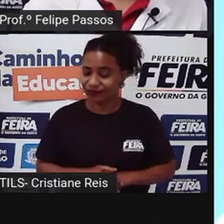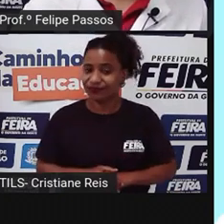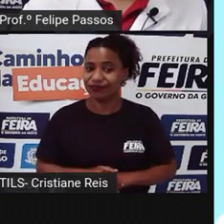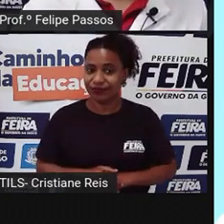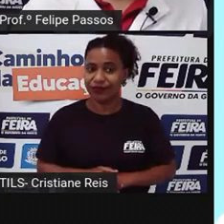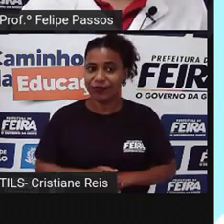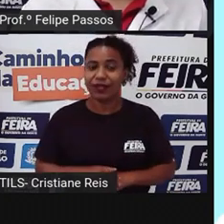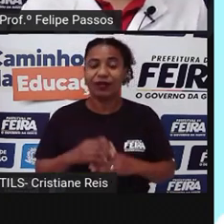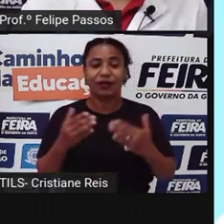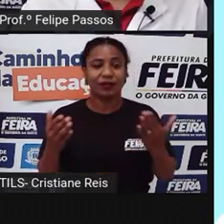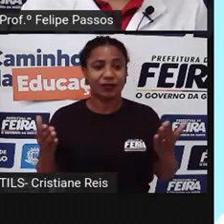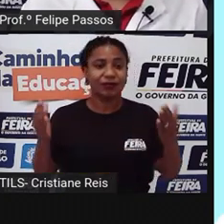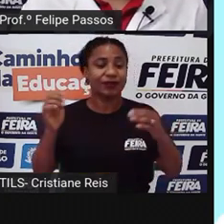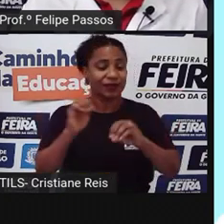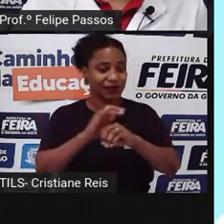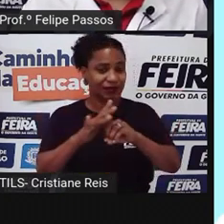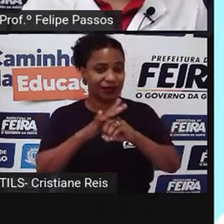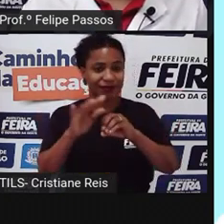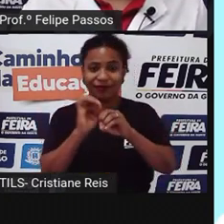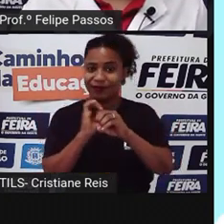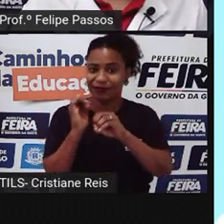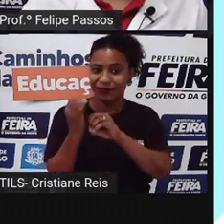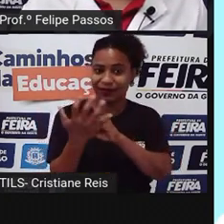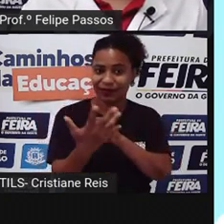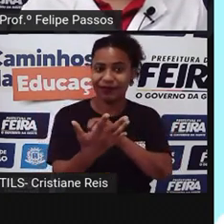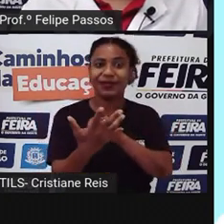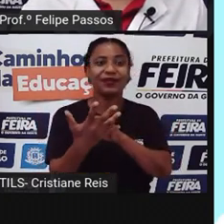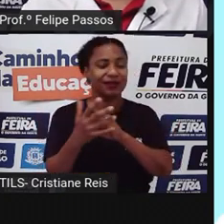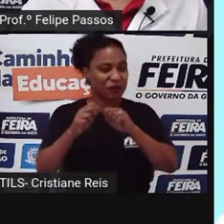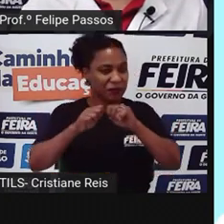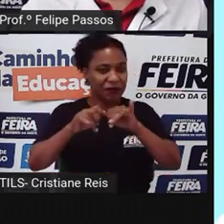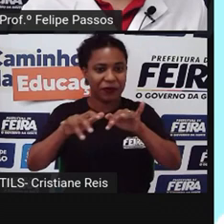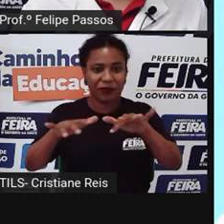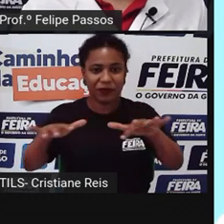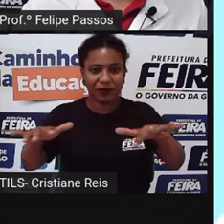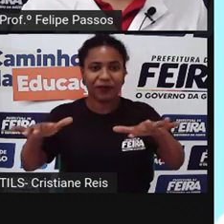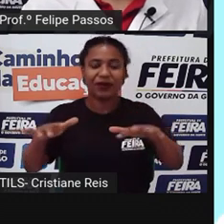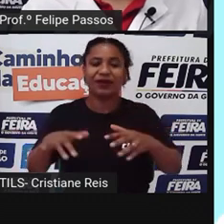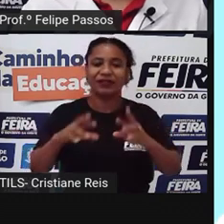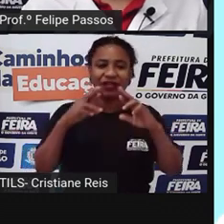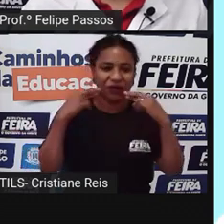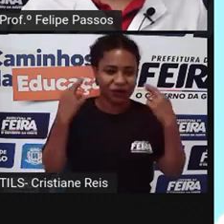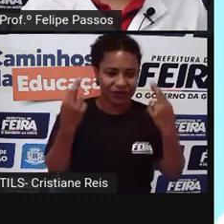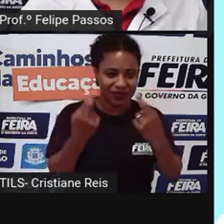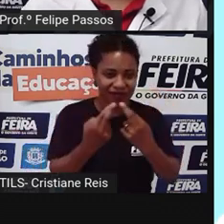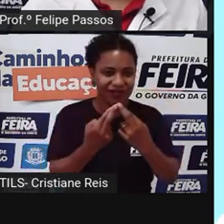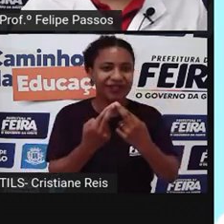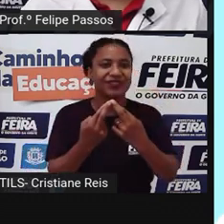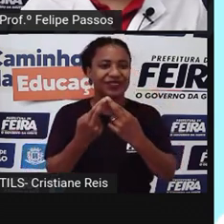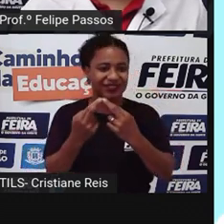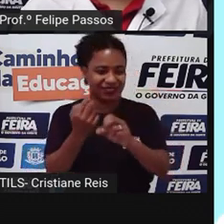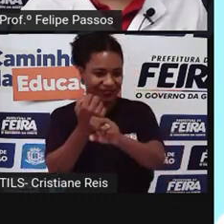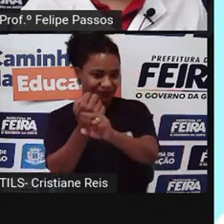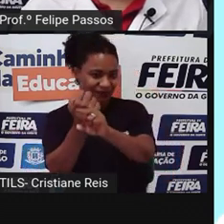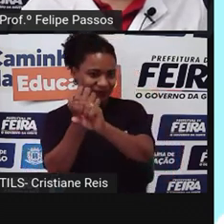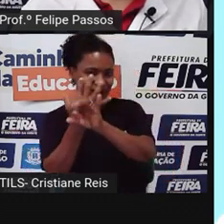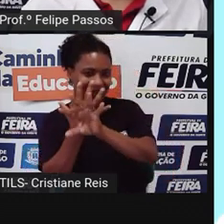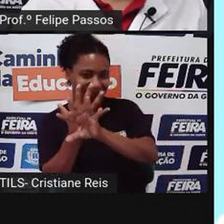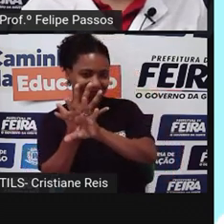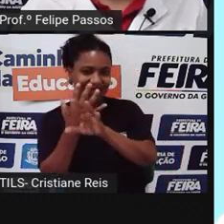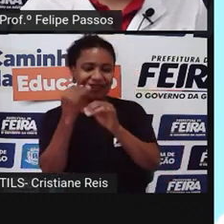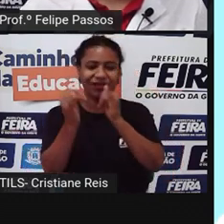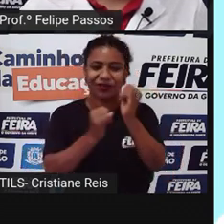mergulhado no ambiente virtual. Reuniões eram pelo celular, pelo computador.